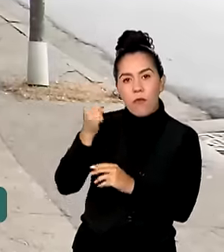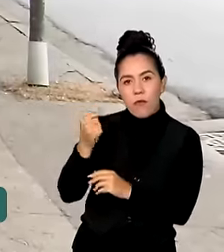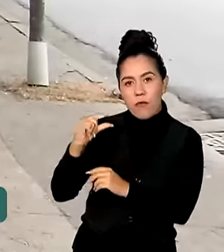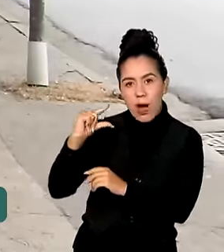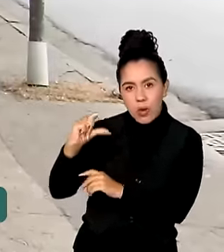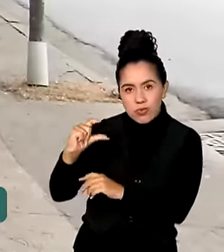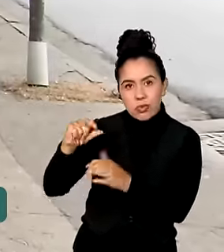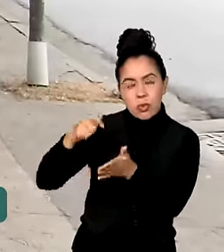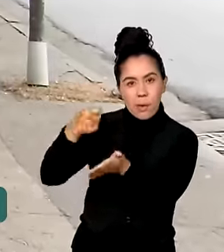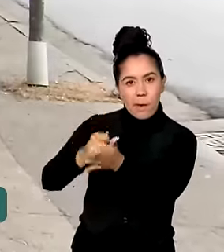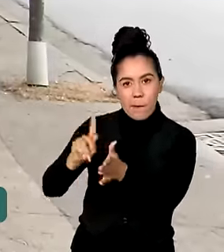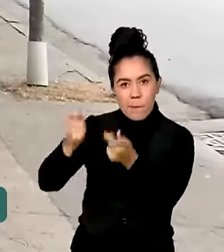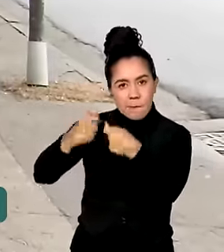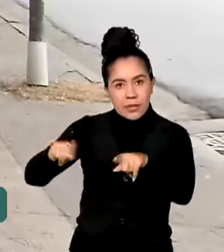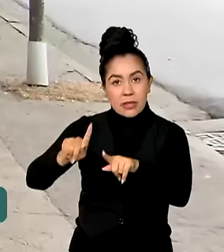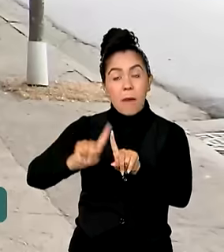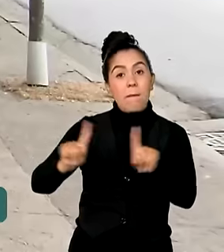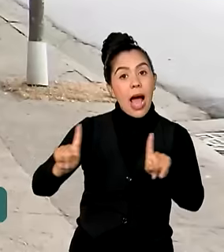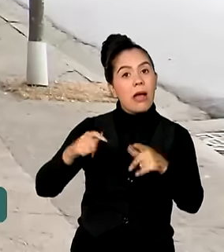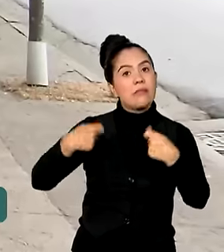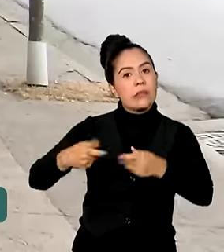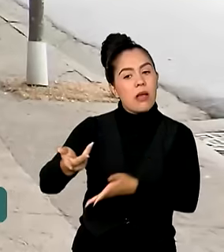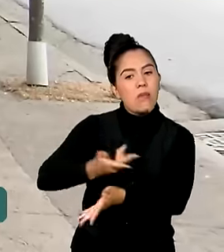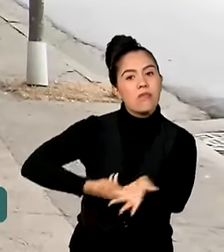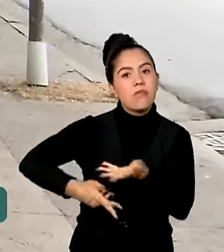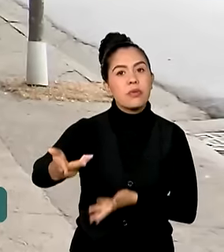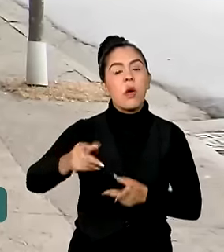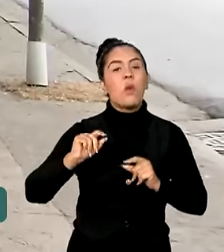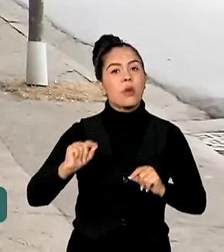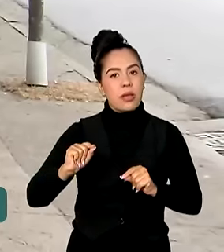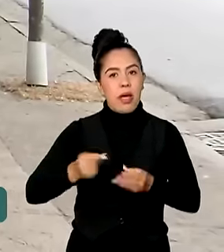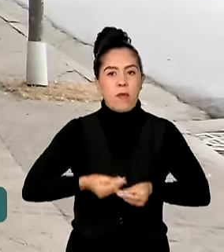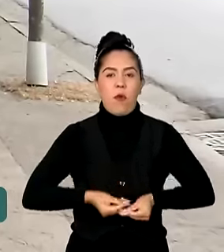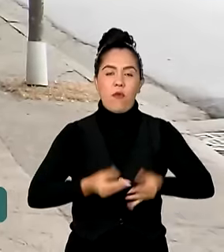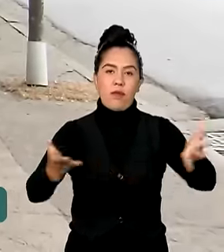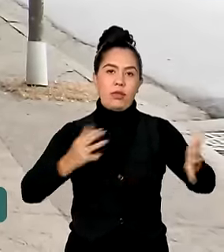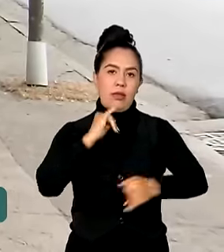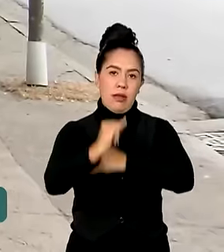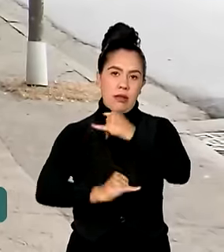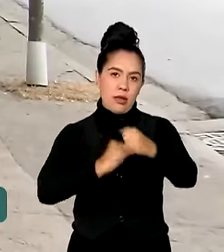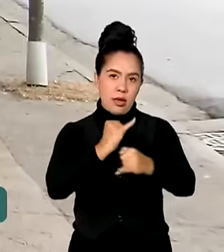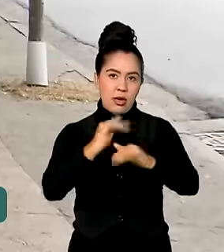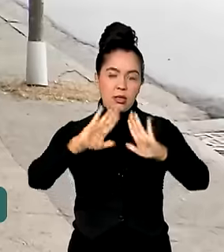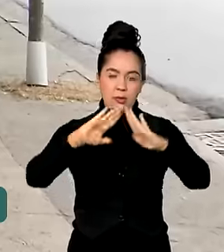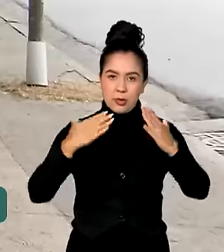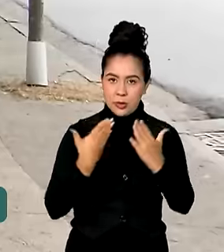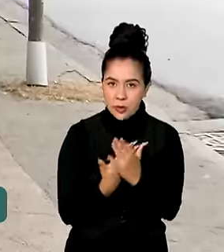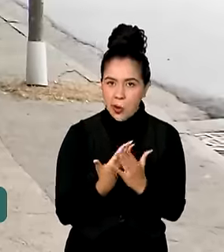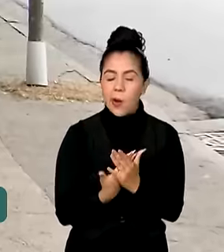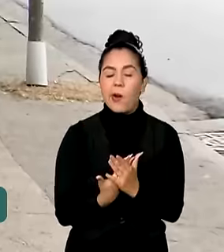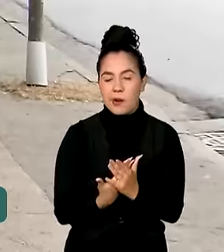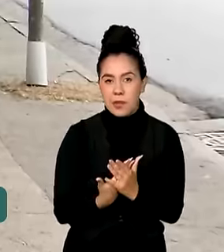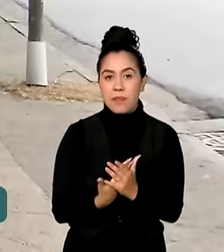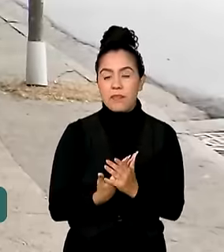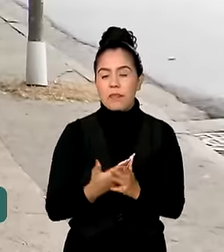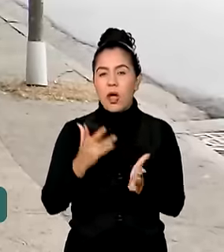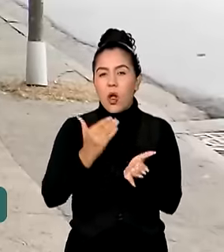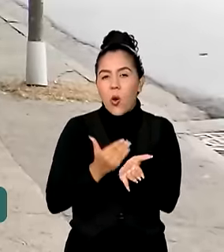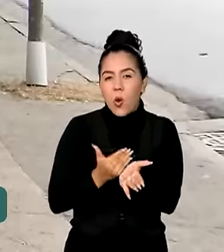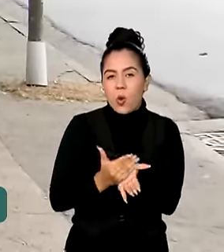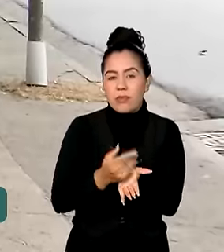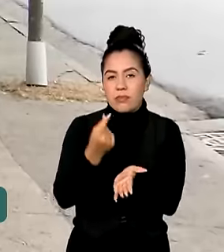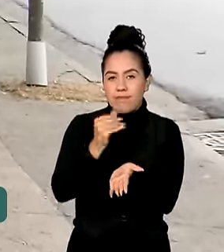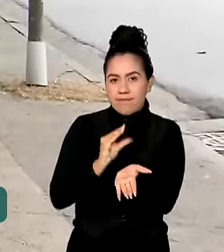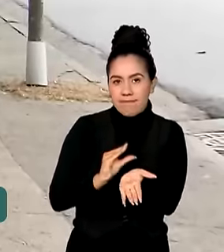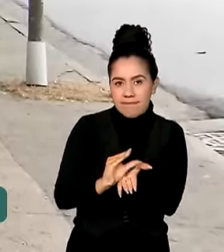contrapartida, destinariam os recursos para levar a internet às escolas. Inicialmente, o investimento total